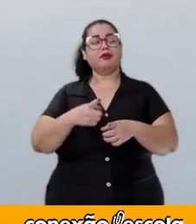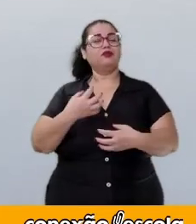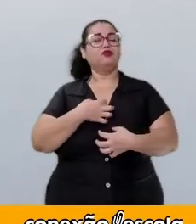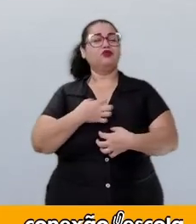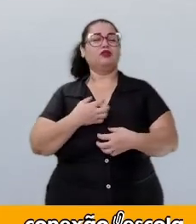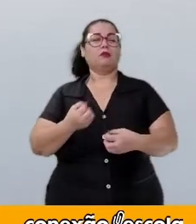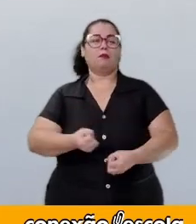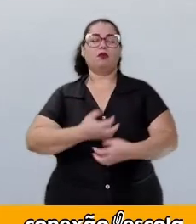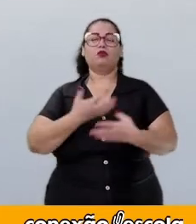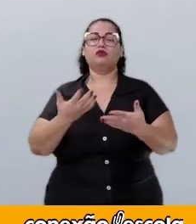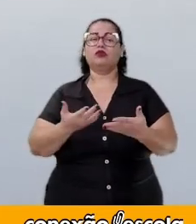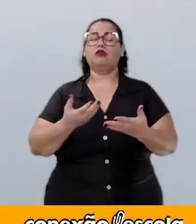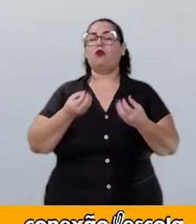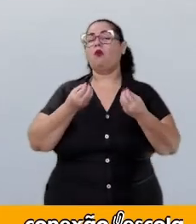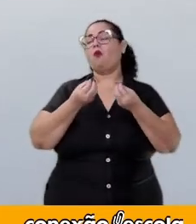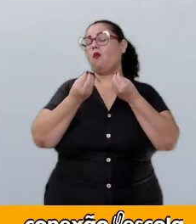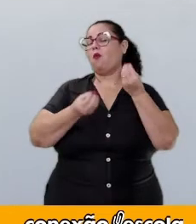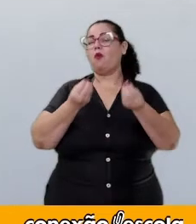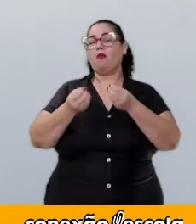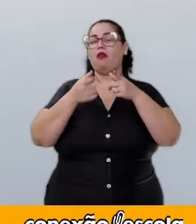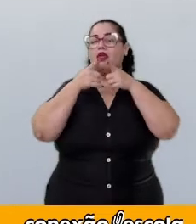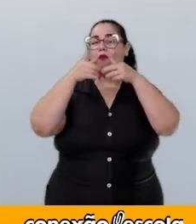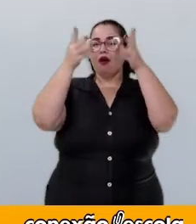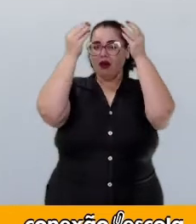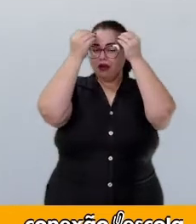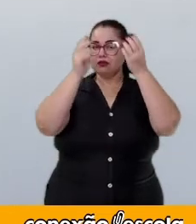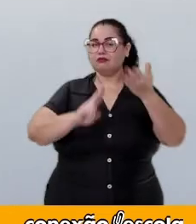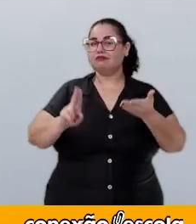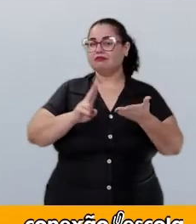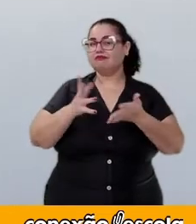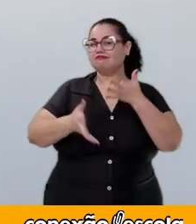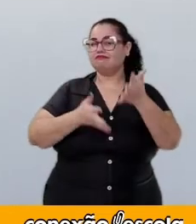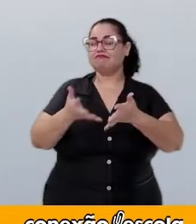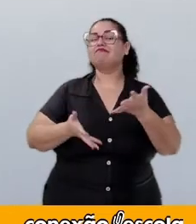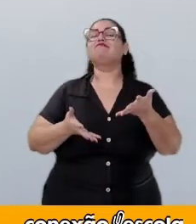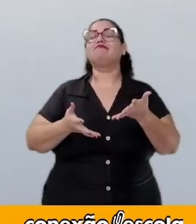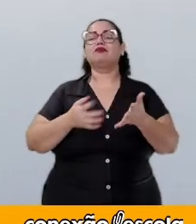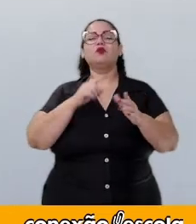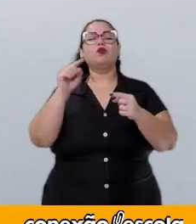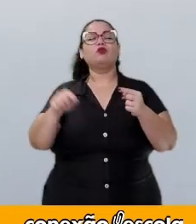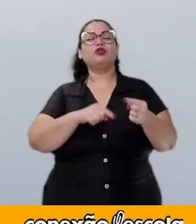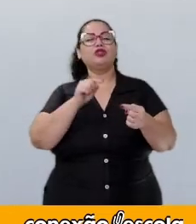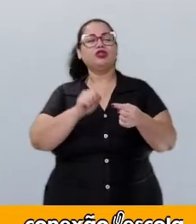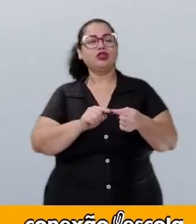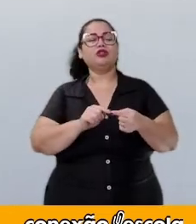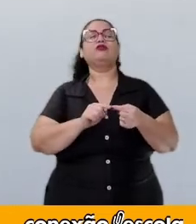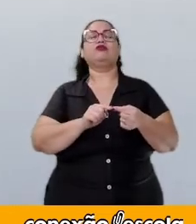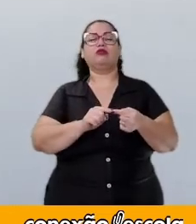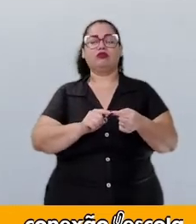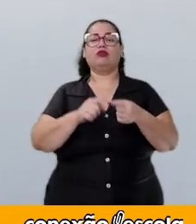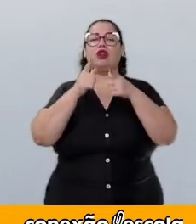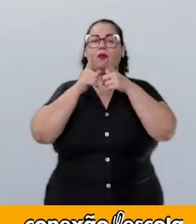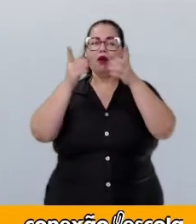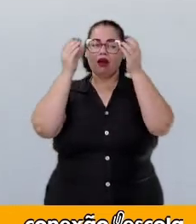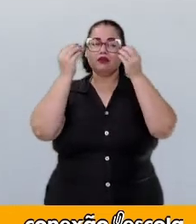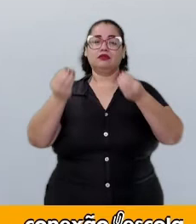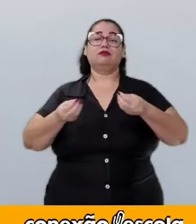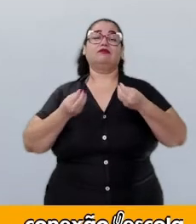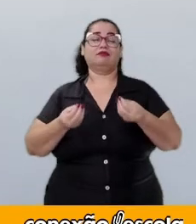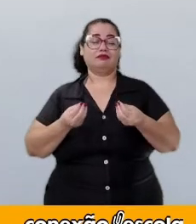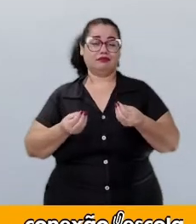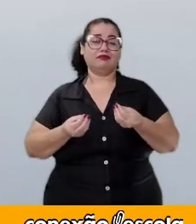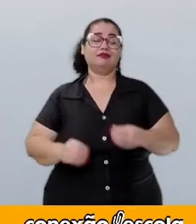produção, como a linguagem utilizada, o objetivo com o qual você utiliza essa linguagem.